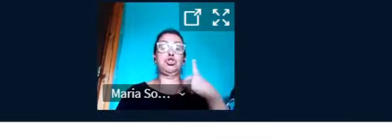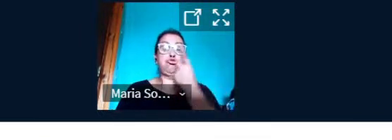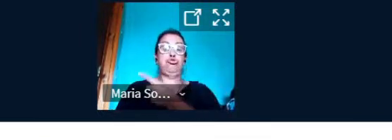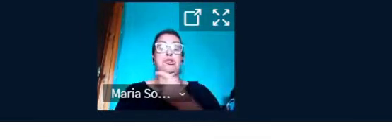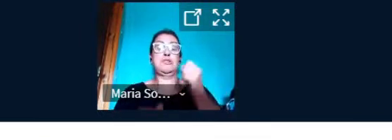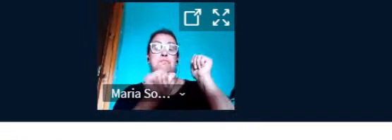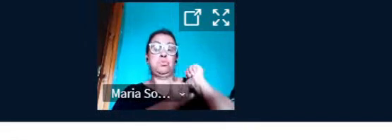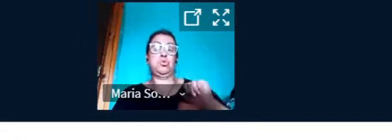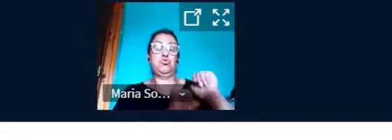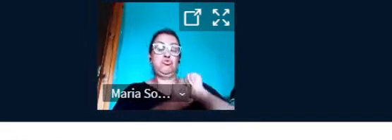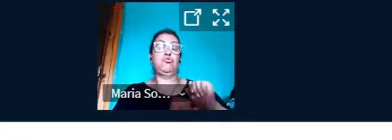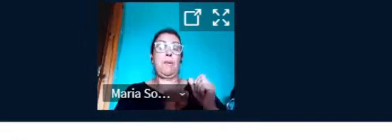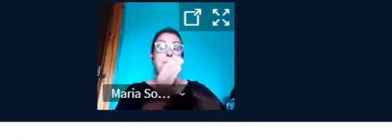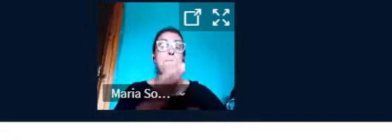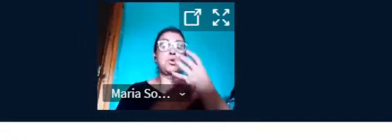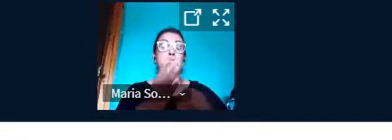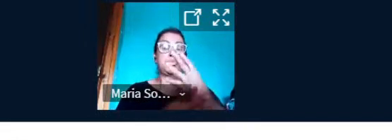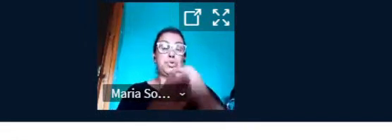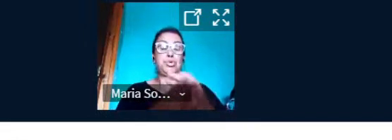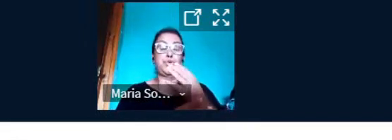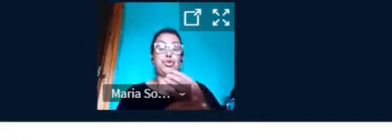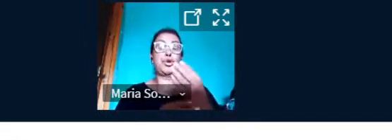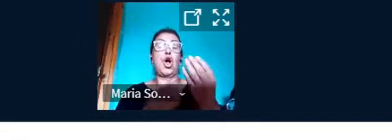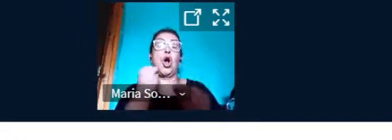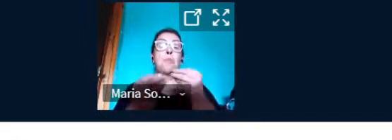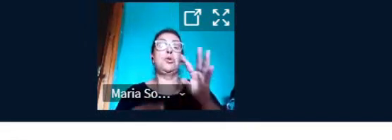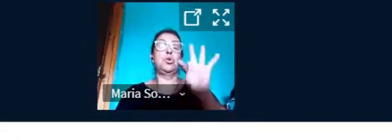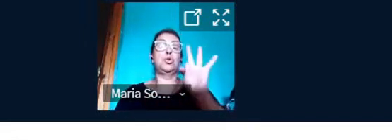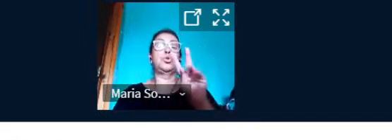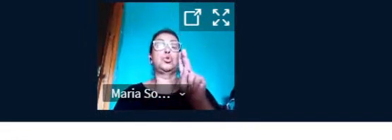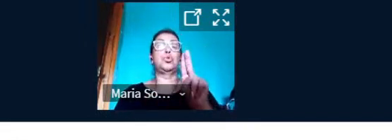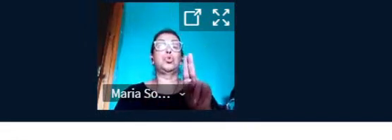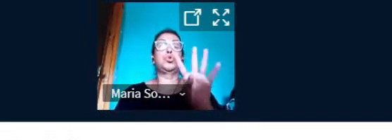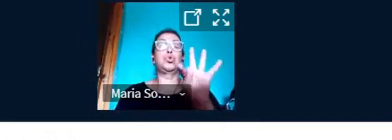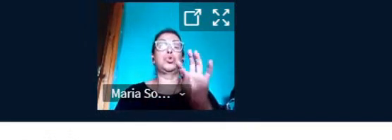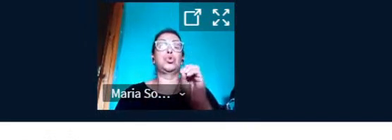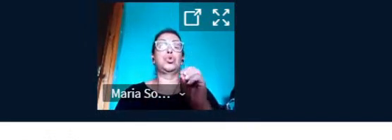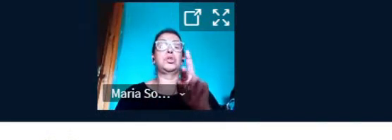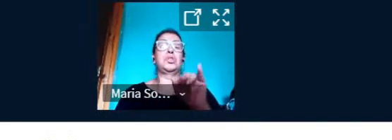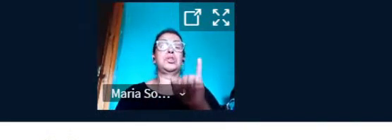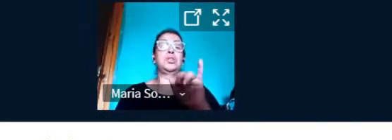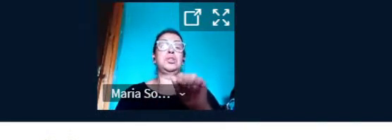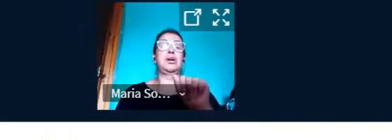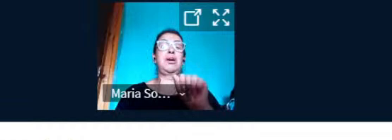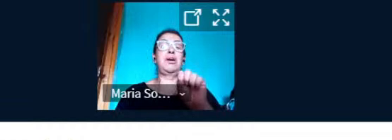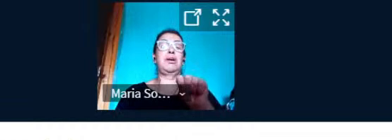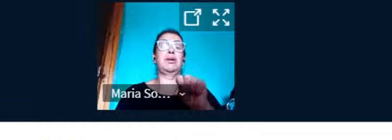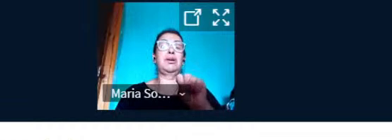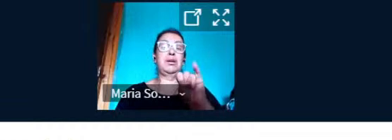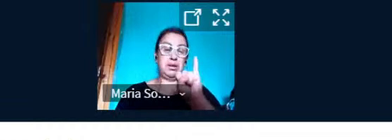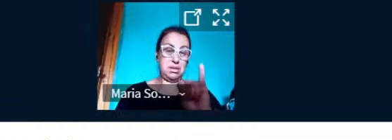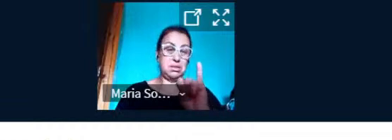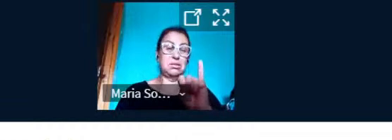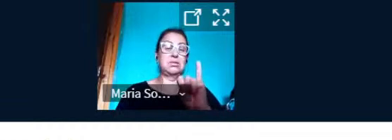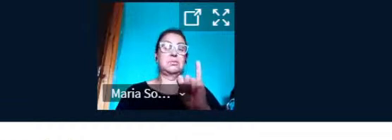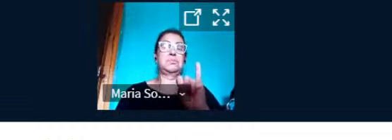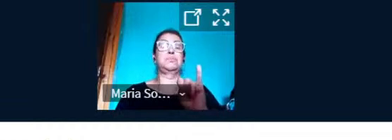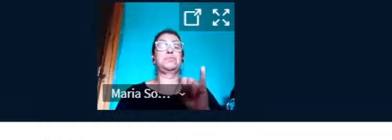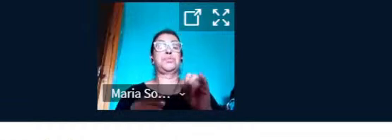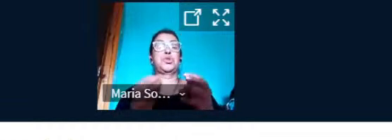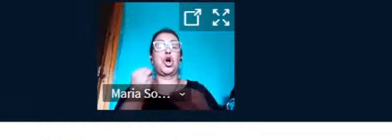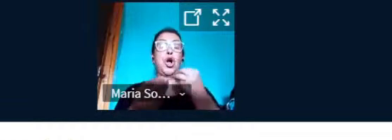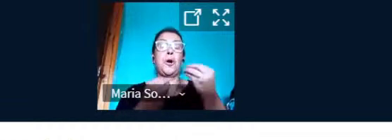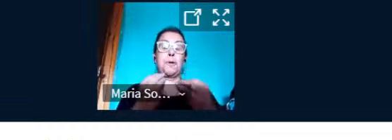explicativos sobre a prática do programa AutoCAD 2D. Os tutoriais vêm sendo desenvolvidos por nós e